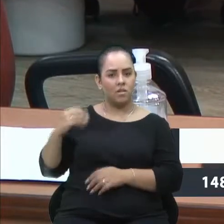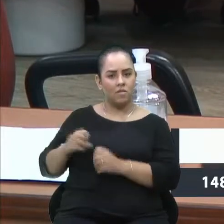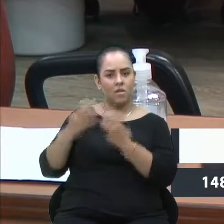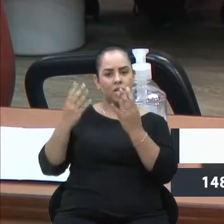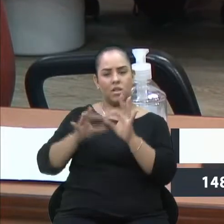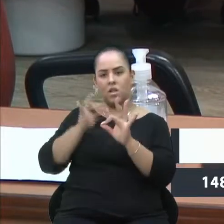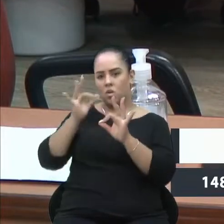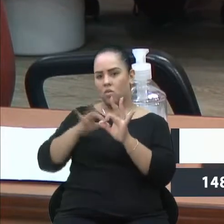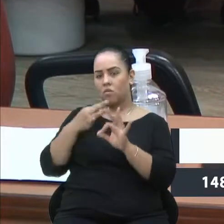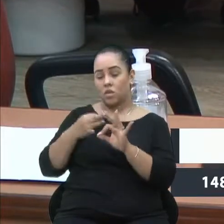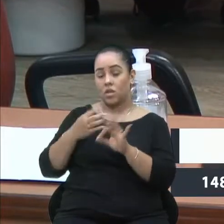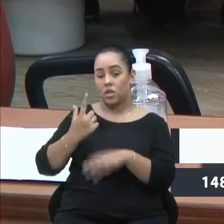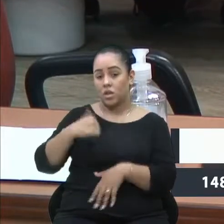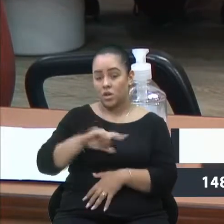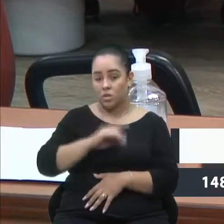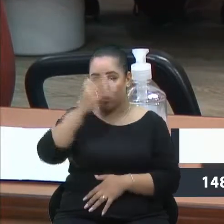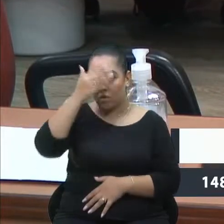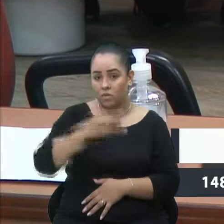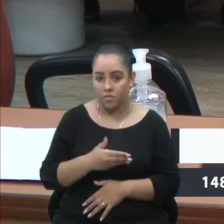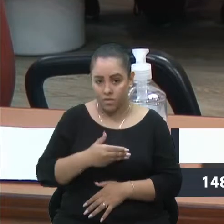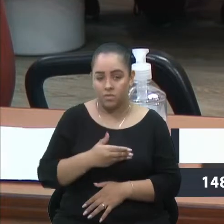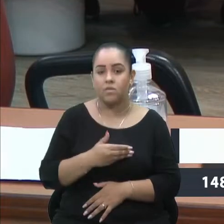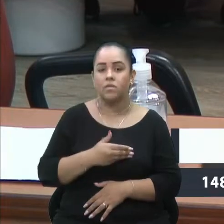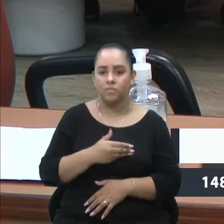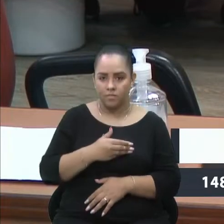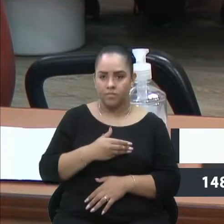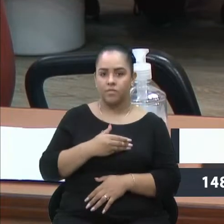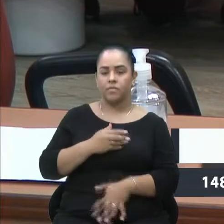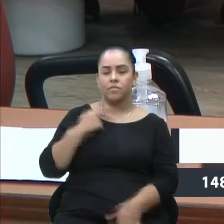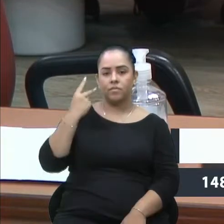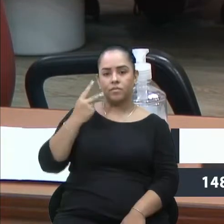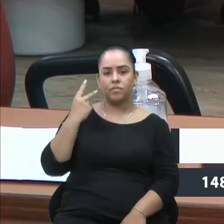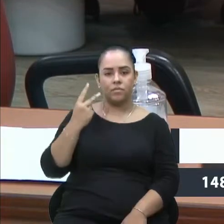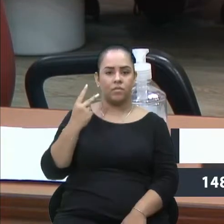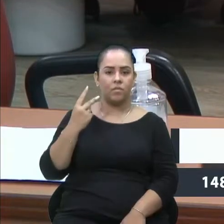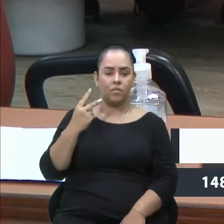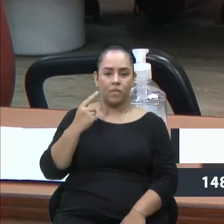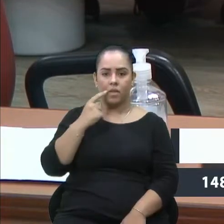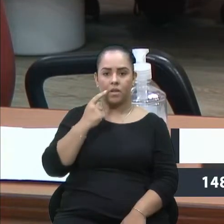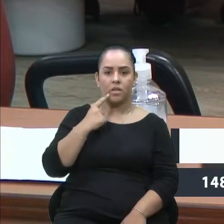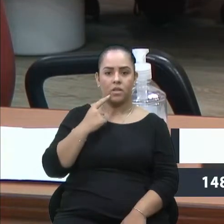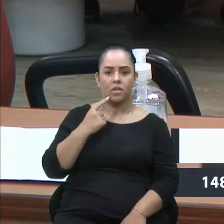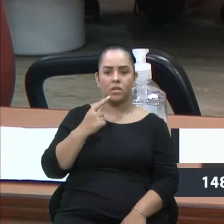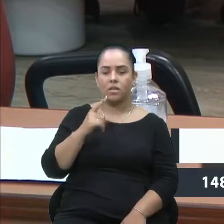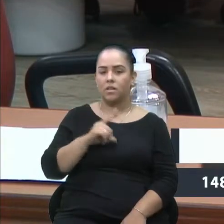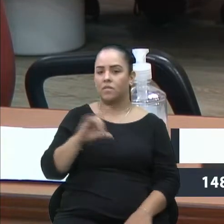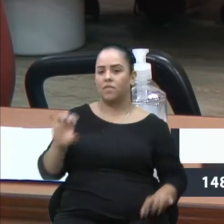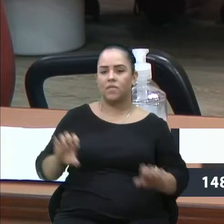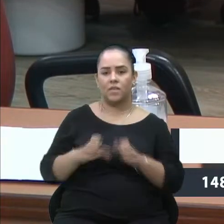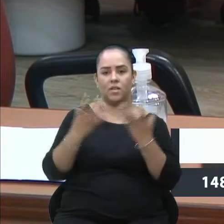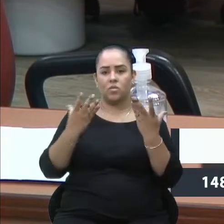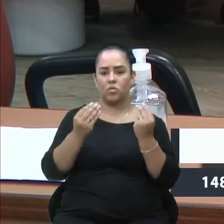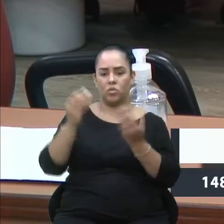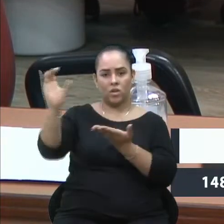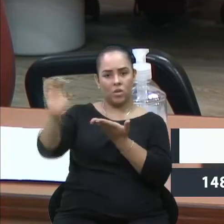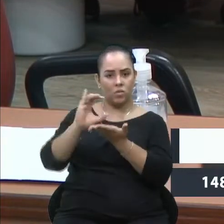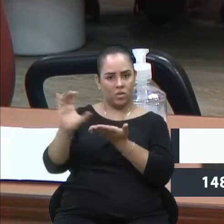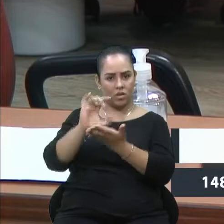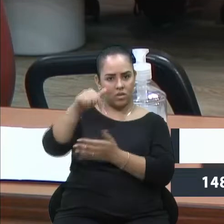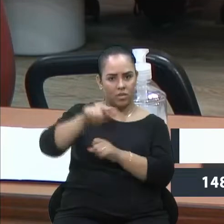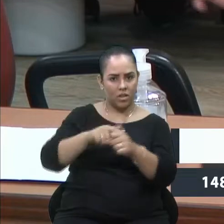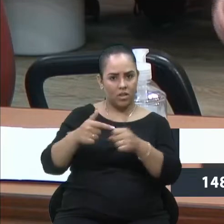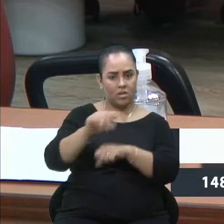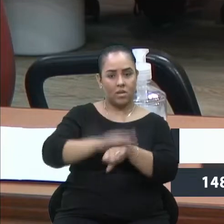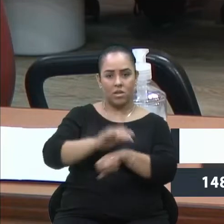e provamos, vereador Wagner, que os eventos trazem muitos e muitos recursos para a nossa cidade. Mais de